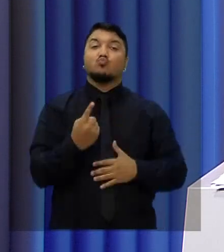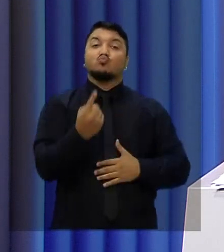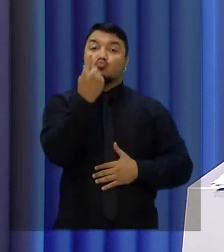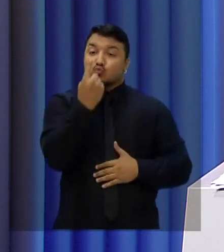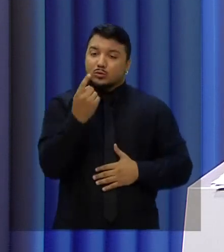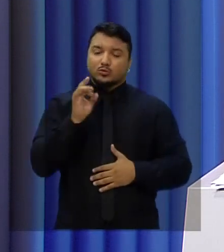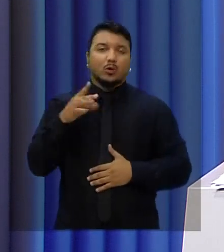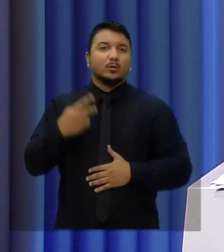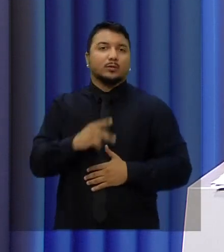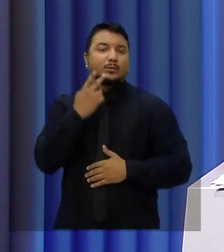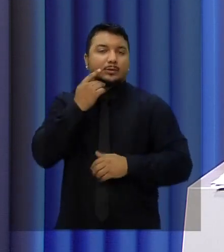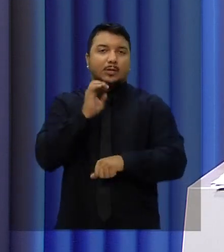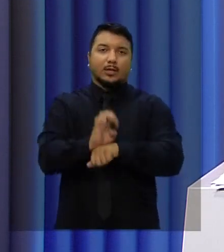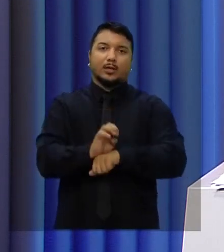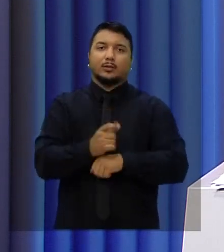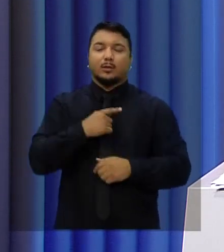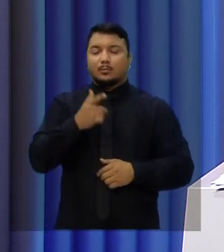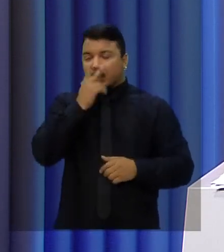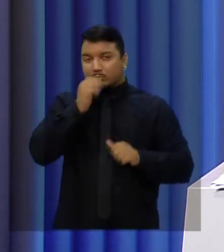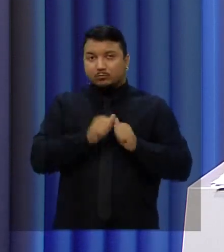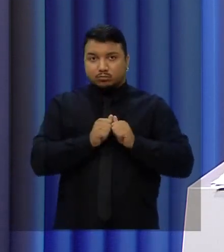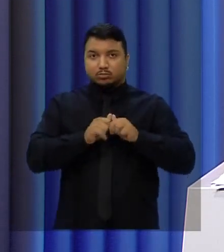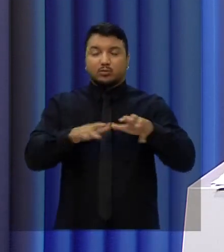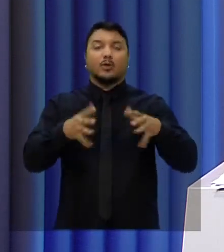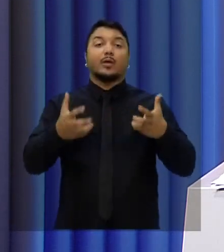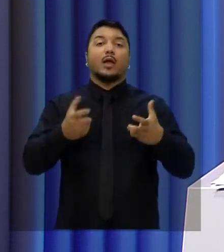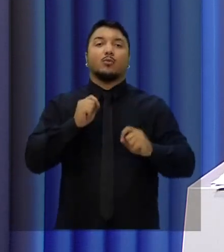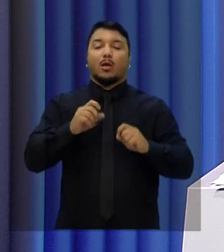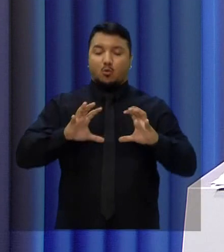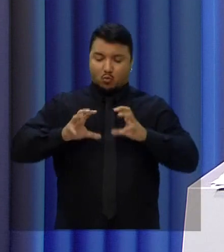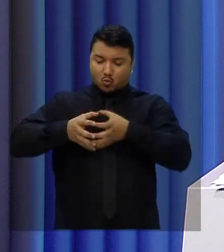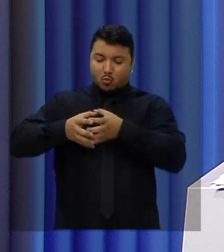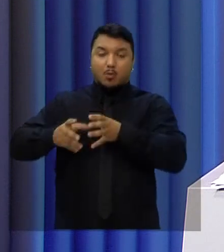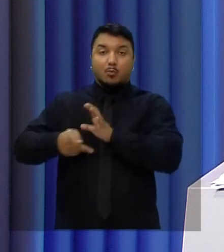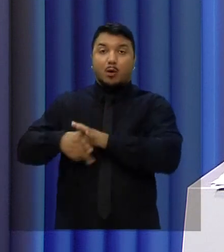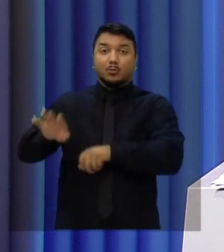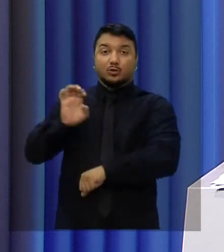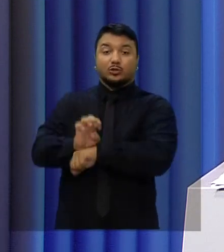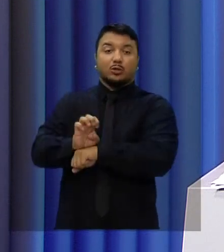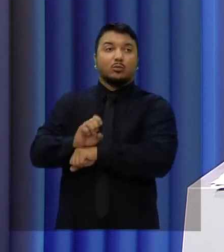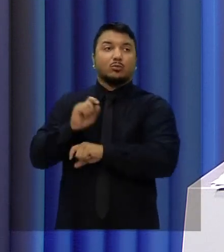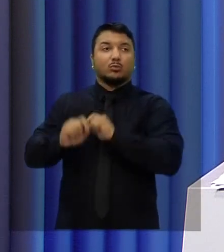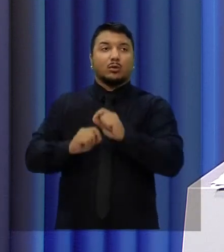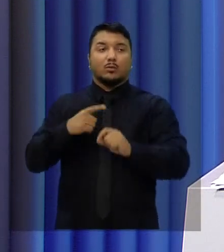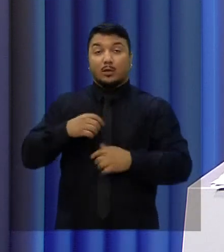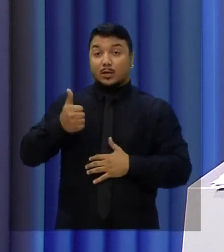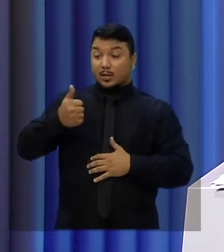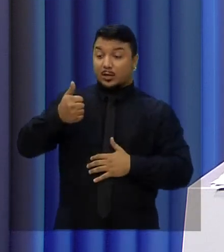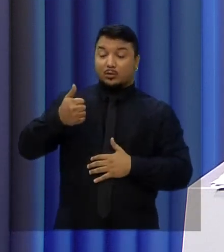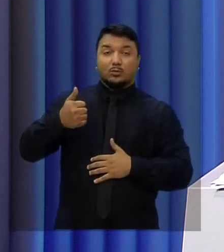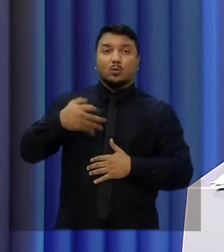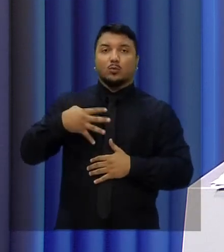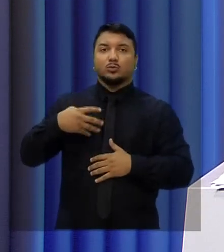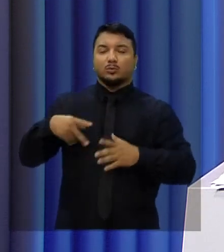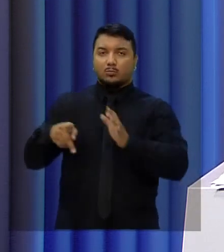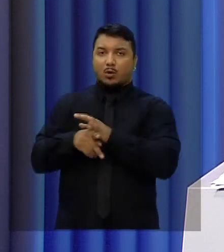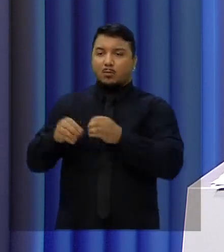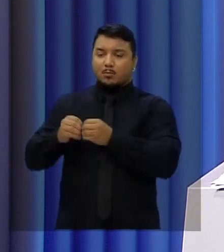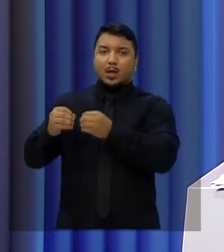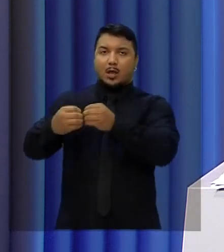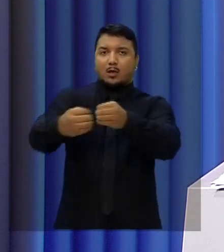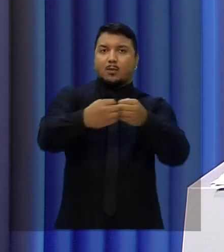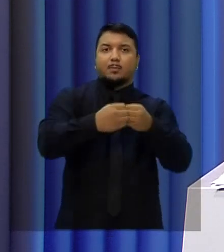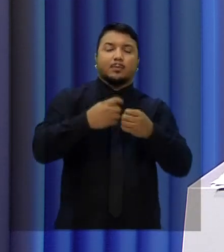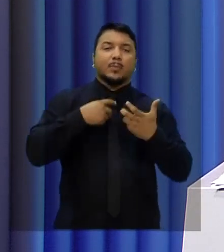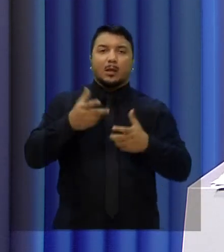no estado em que as facções prosperam. Quero criar um departamento estadual e 14 delegacias regionais. Investir na